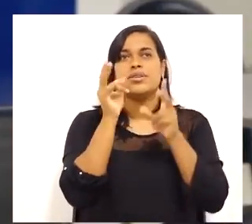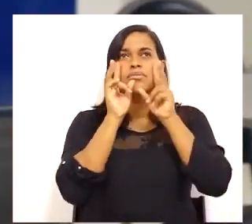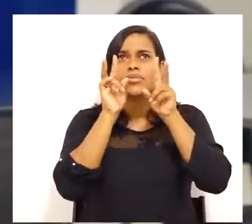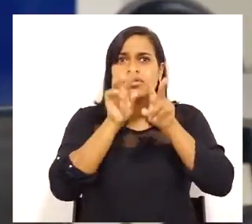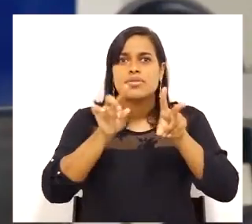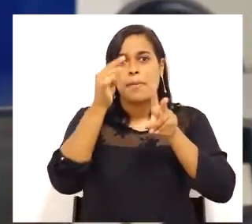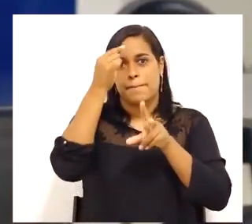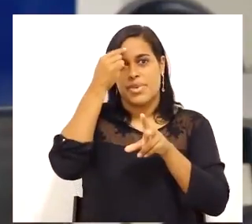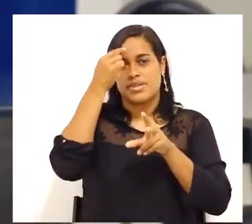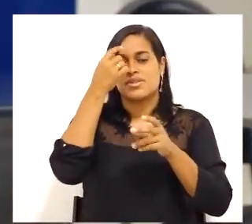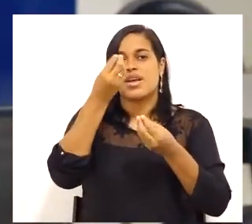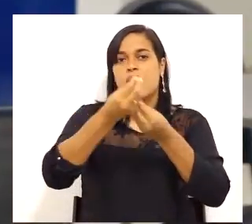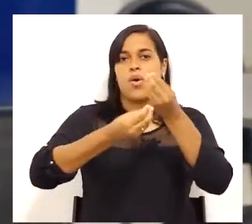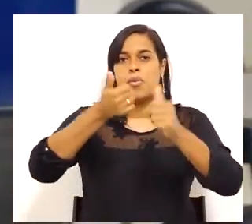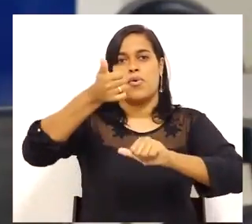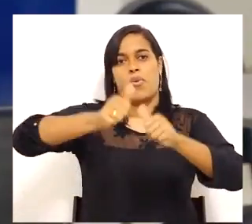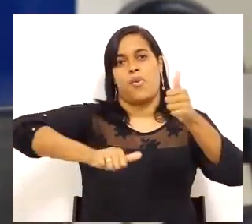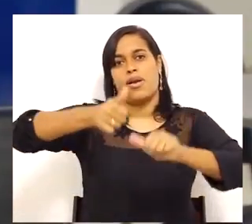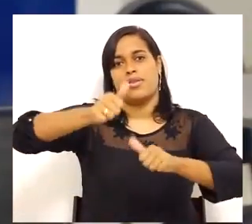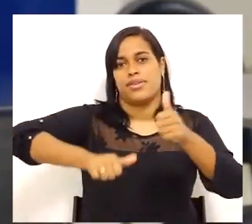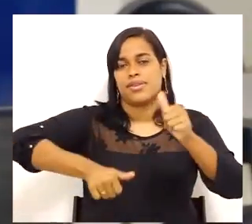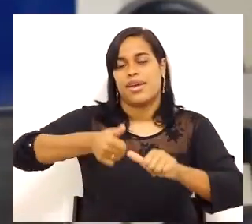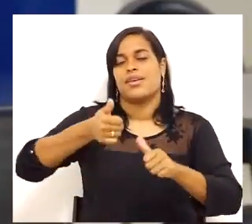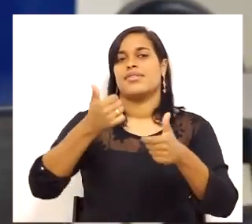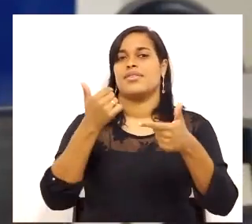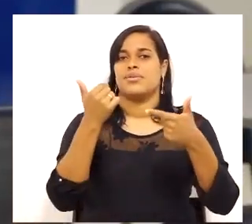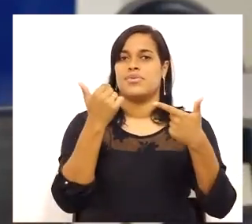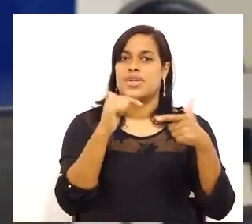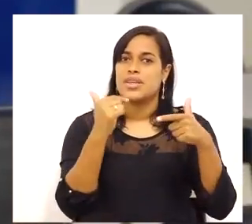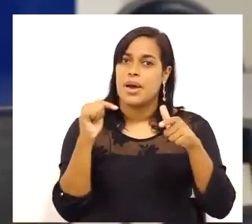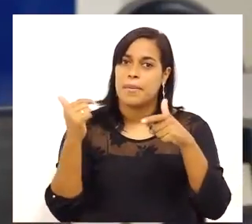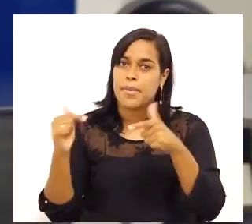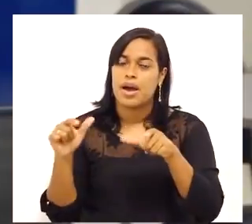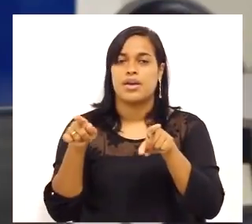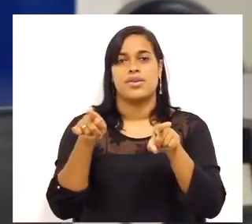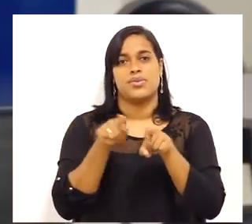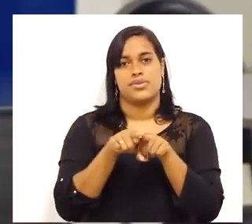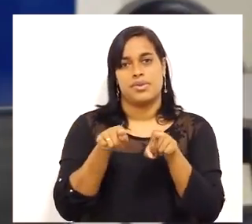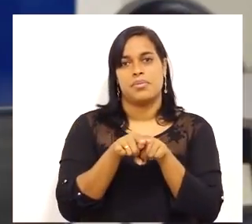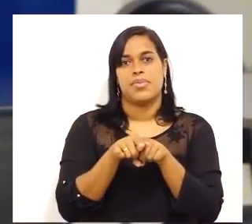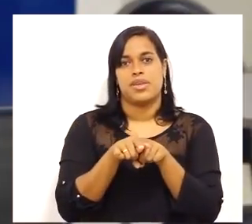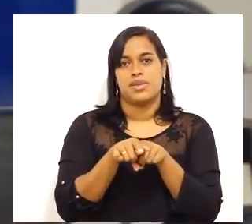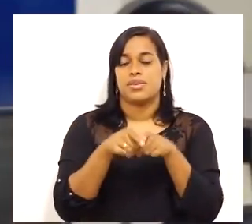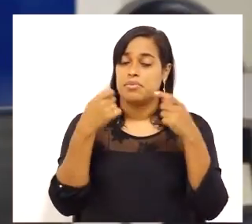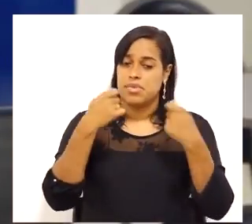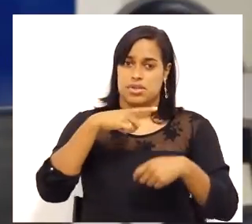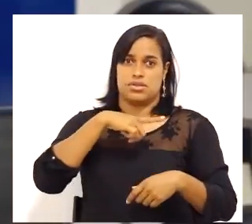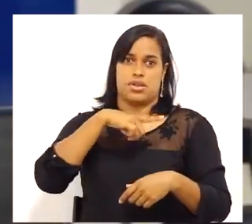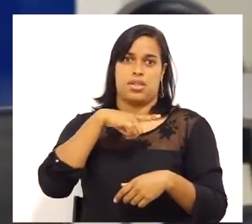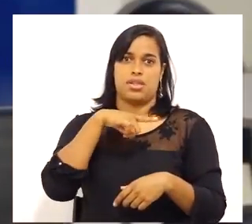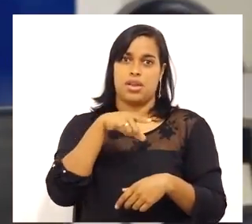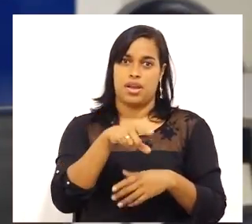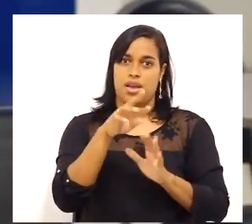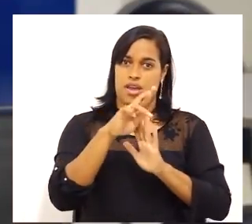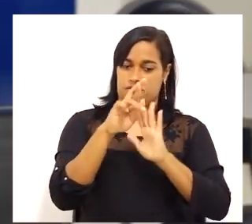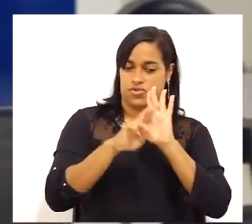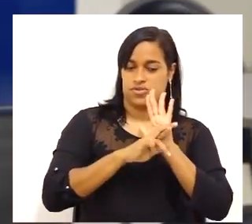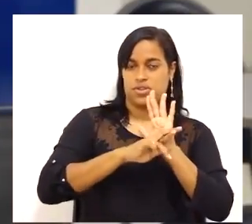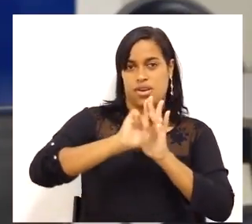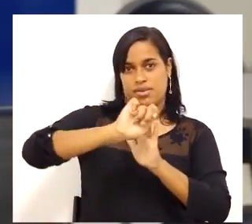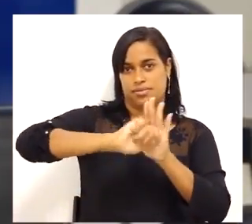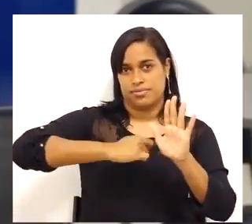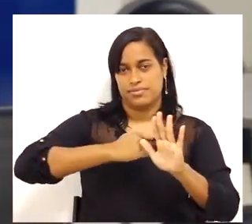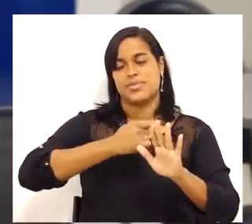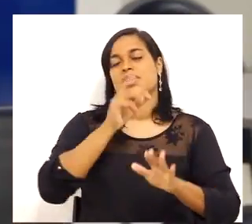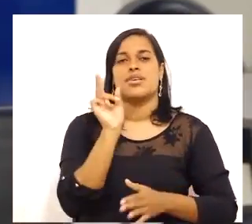a qualidade, a prestação de serviços e as habilidades que nós destacamos até agora. em todas as suas funções,